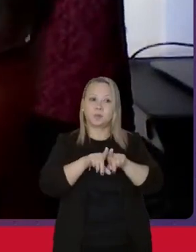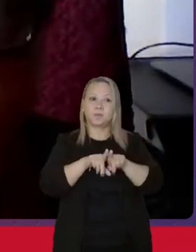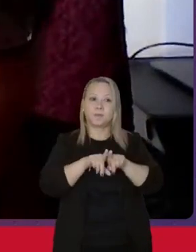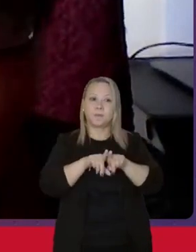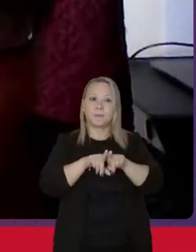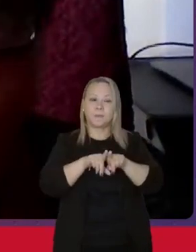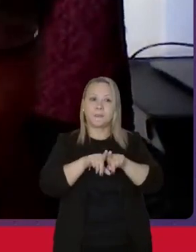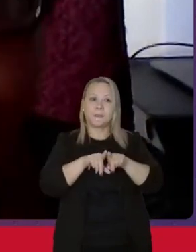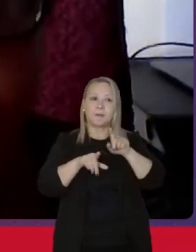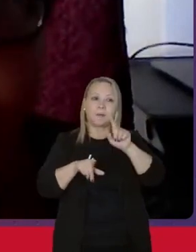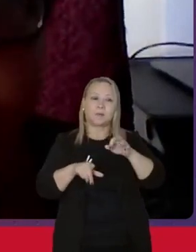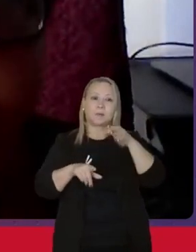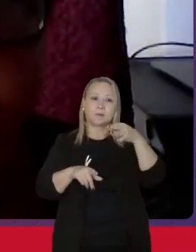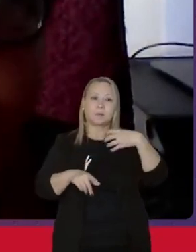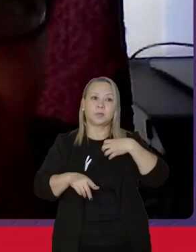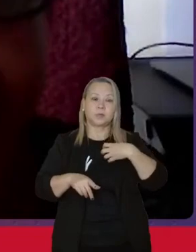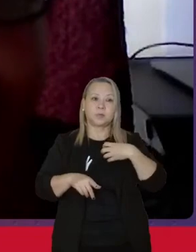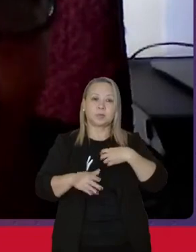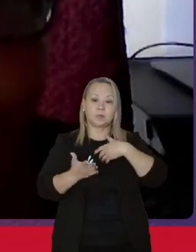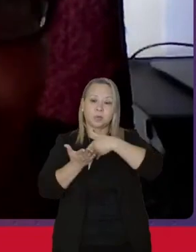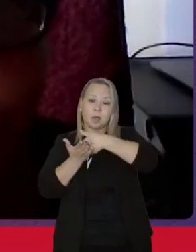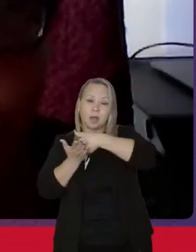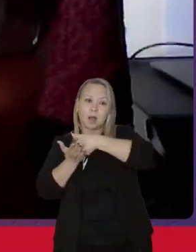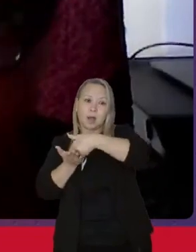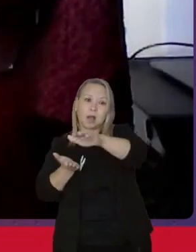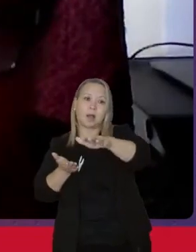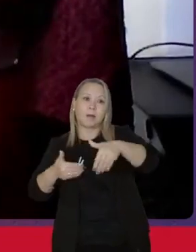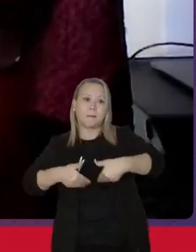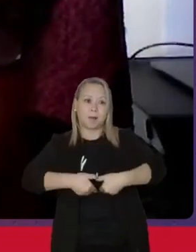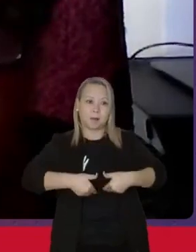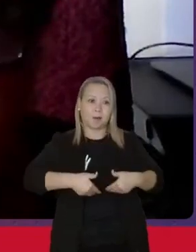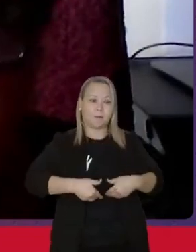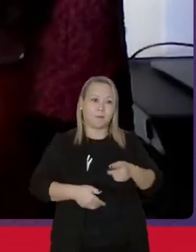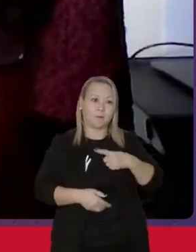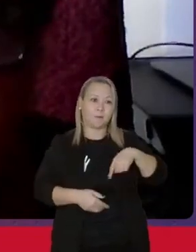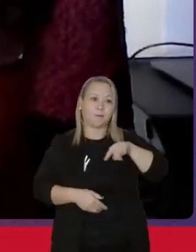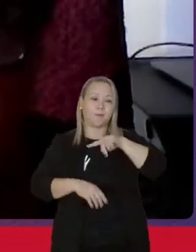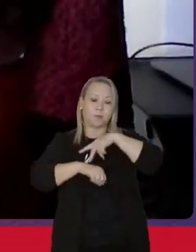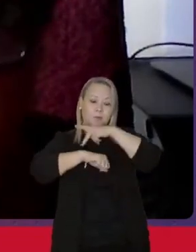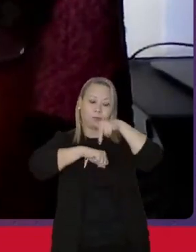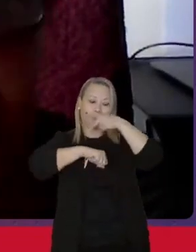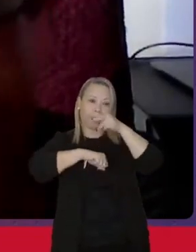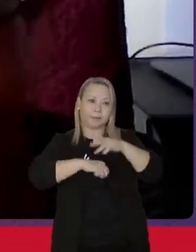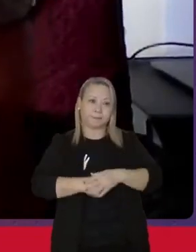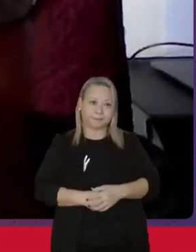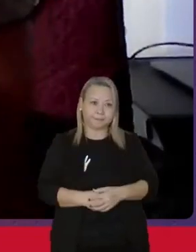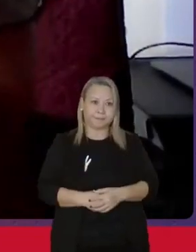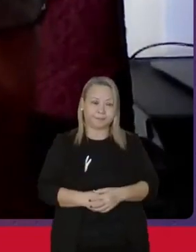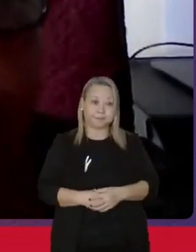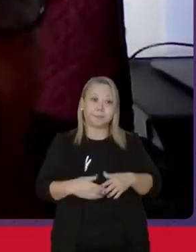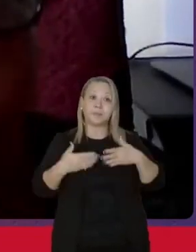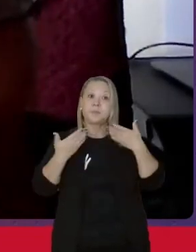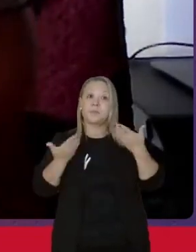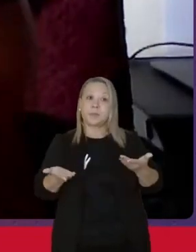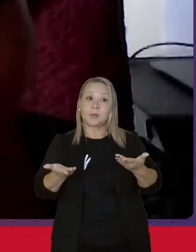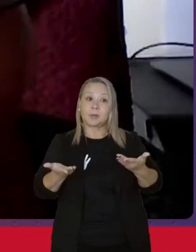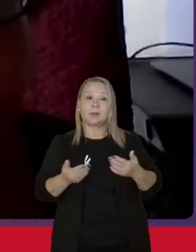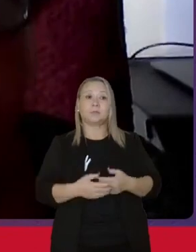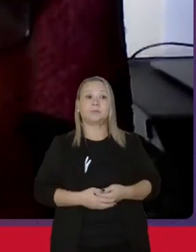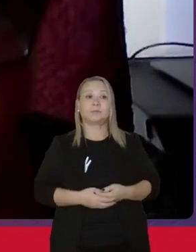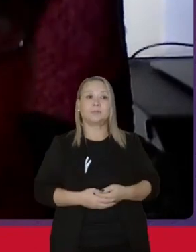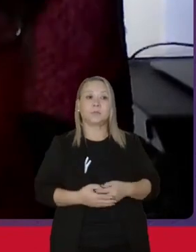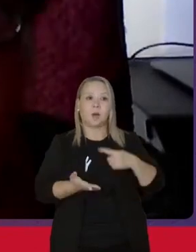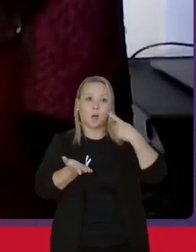seja a condição de banir a fome do nosso país. Então, o